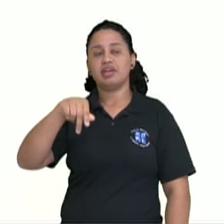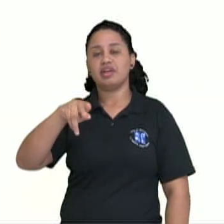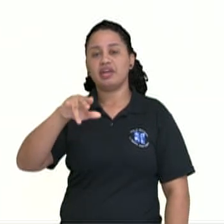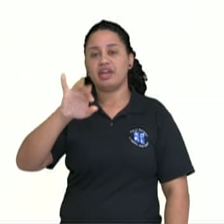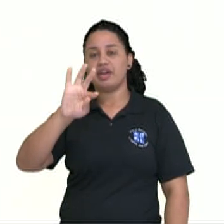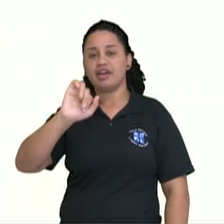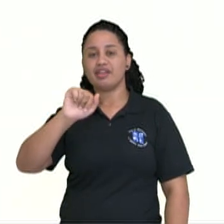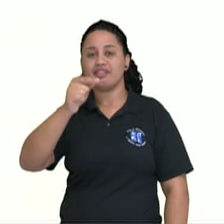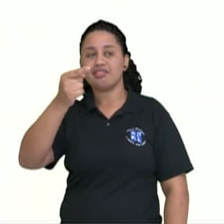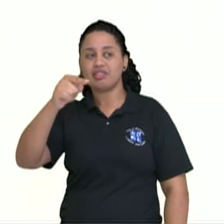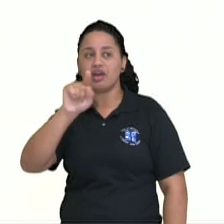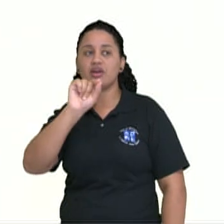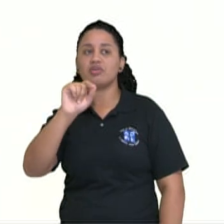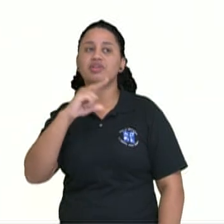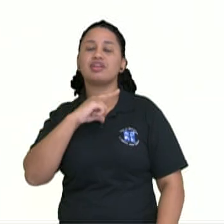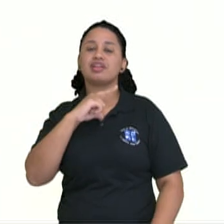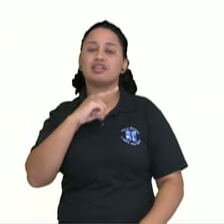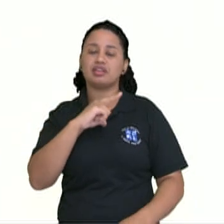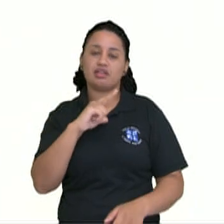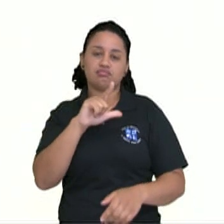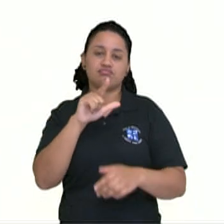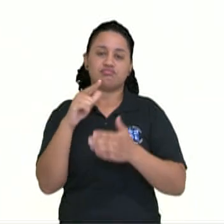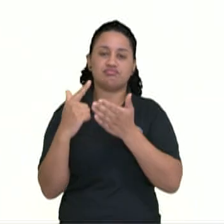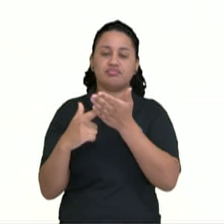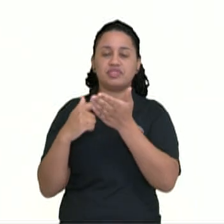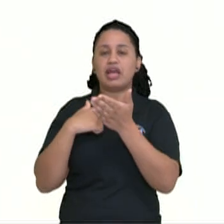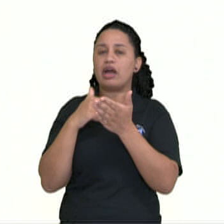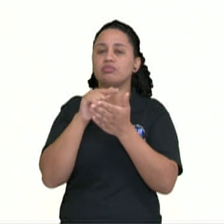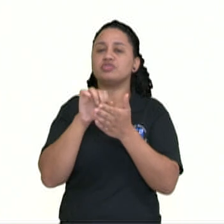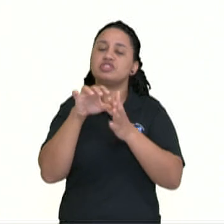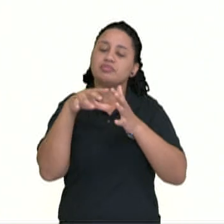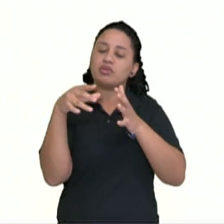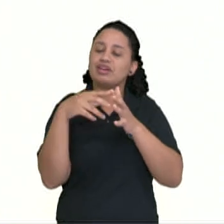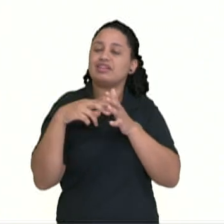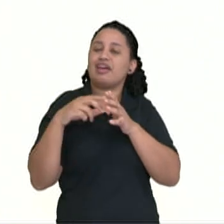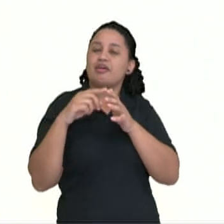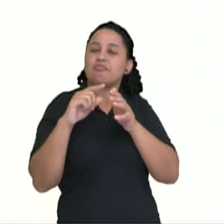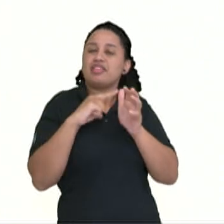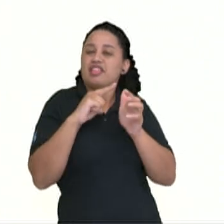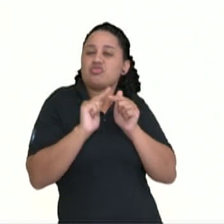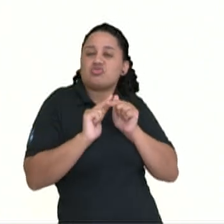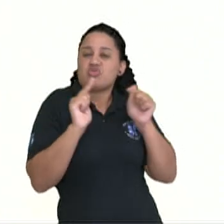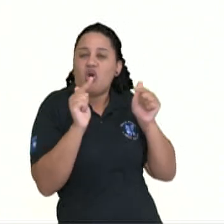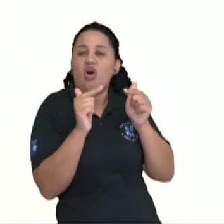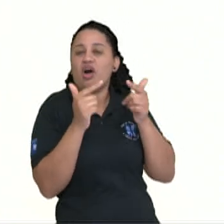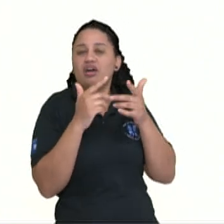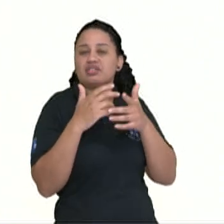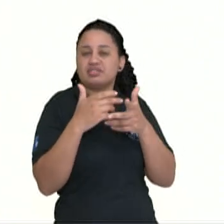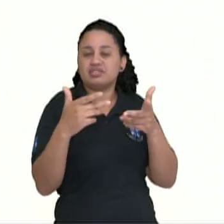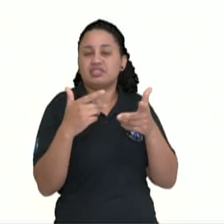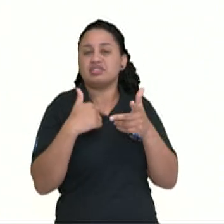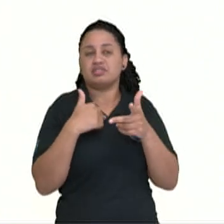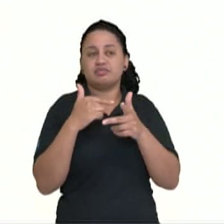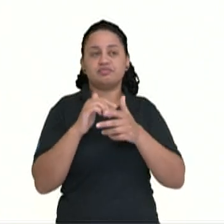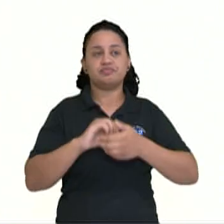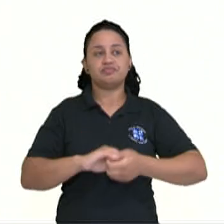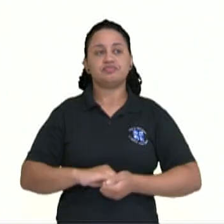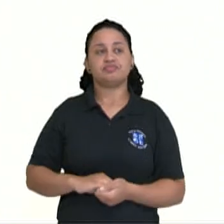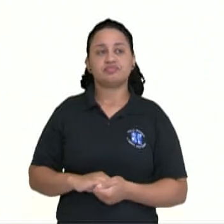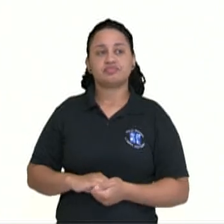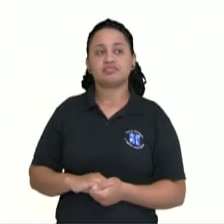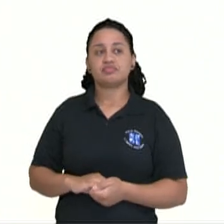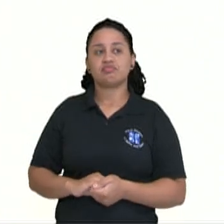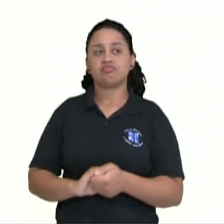Muiraktan, ele está presente na obra. É um amuleto, tá? Na obra, ele é um amuleto de esmeralda. Um